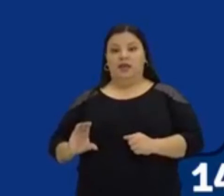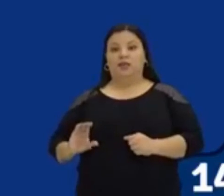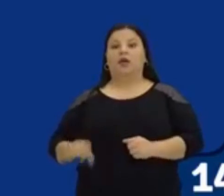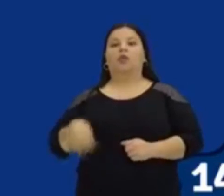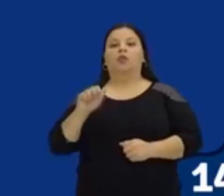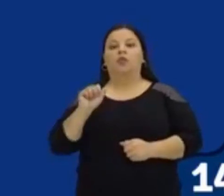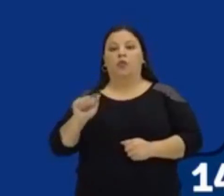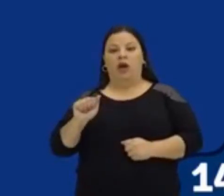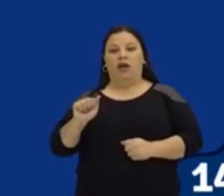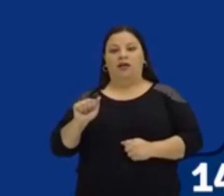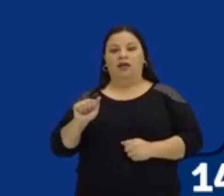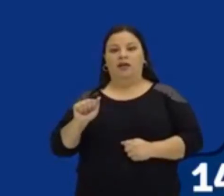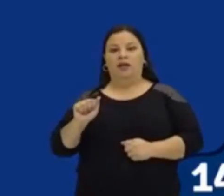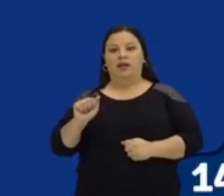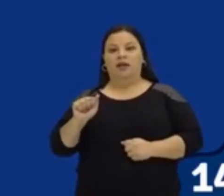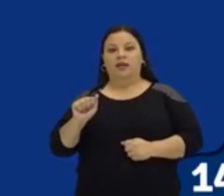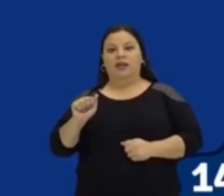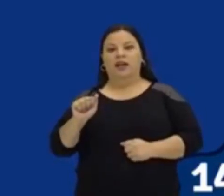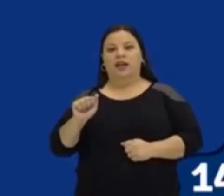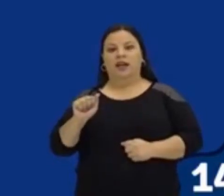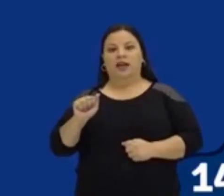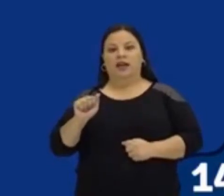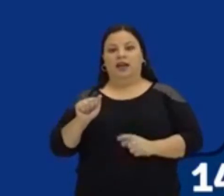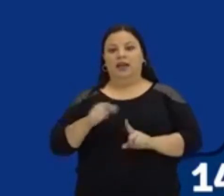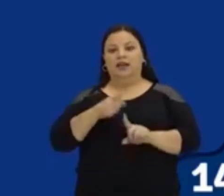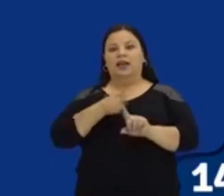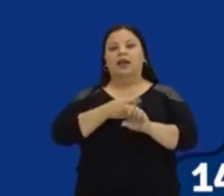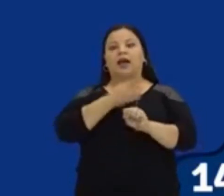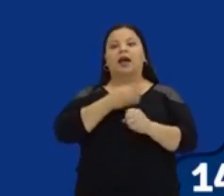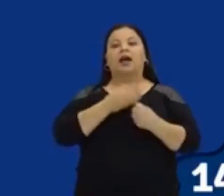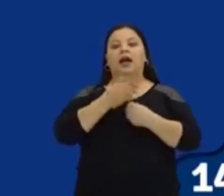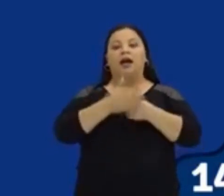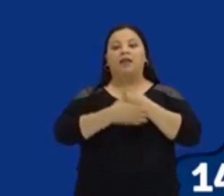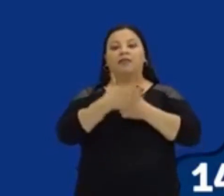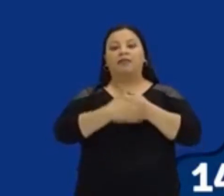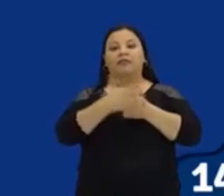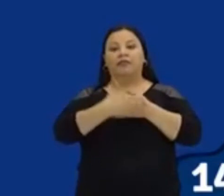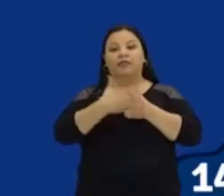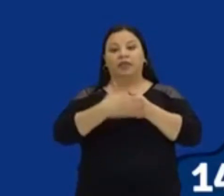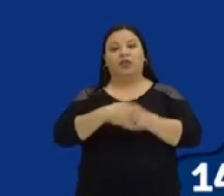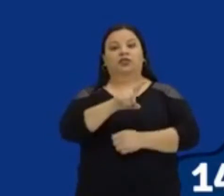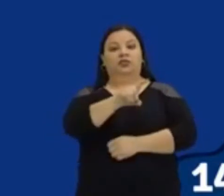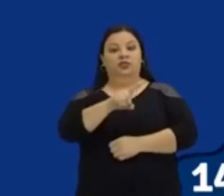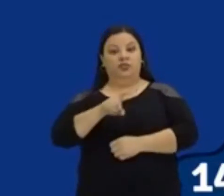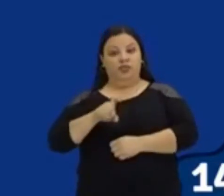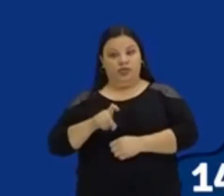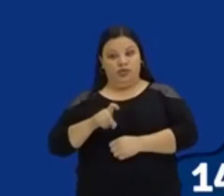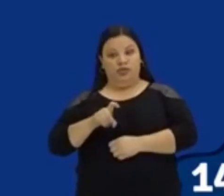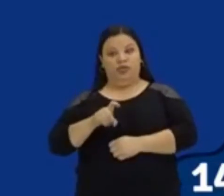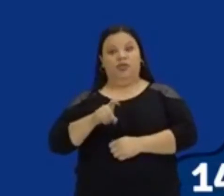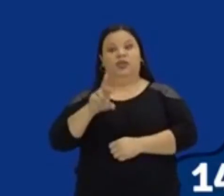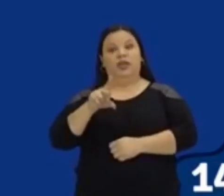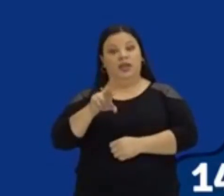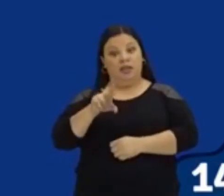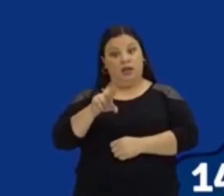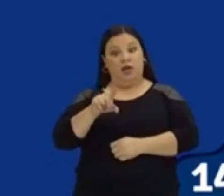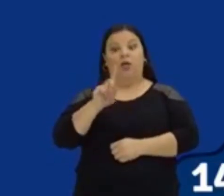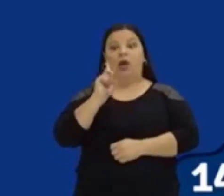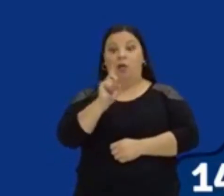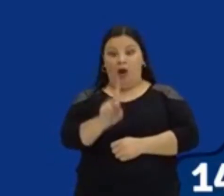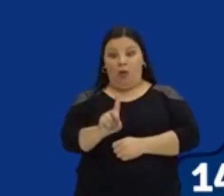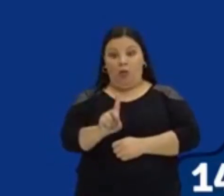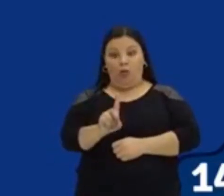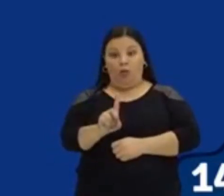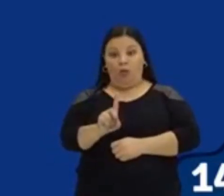que não está aparecendo aqui no início olha, eu tenho 1x quadrado então o nosso a está valendo 1. Já o nosso b